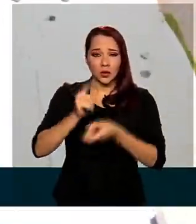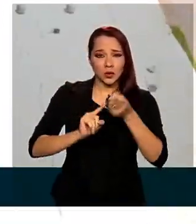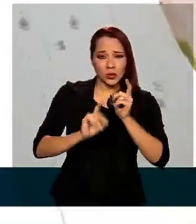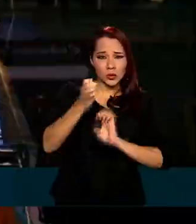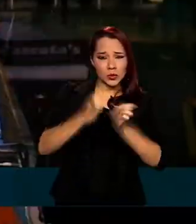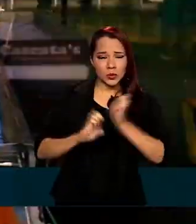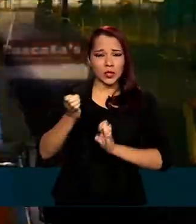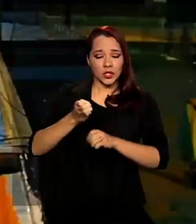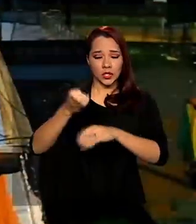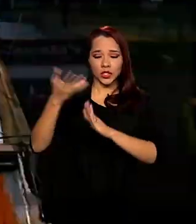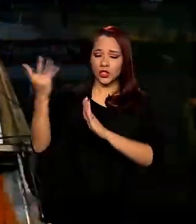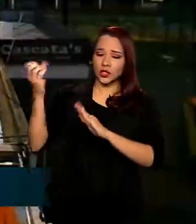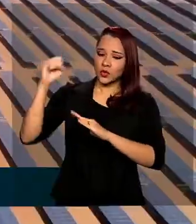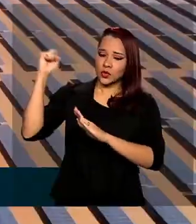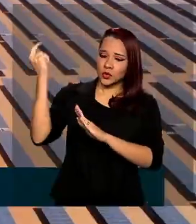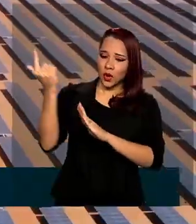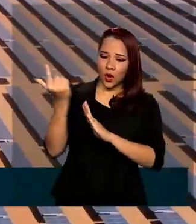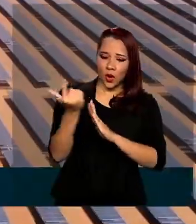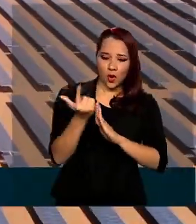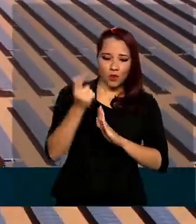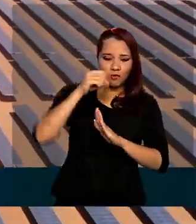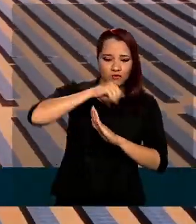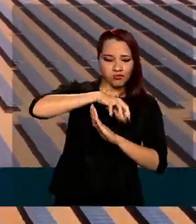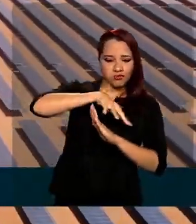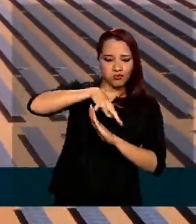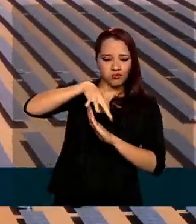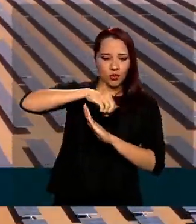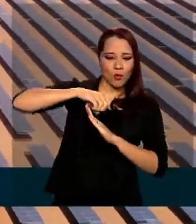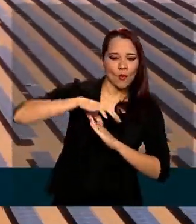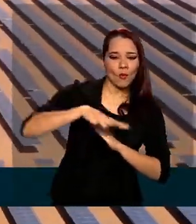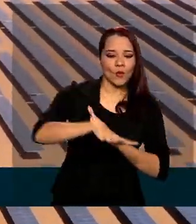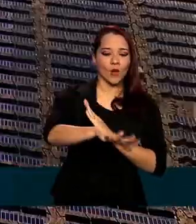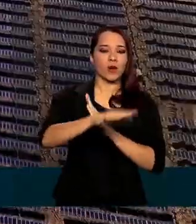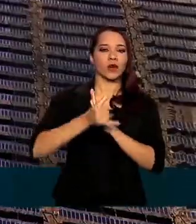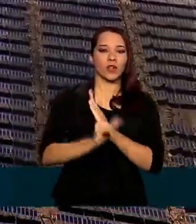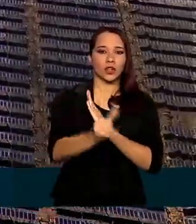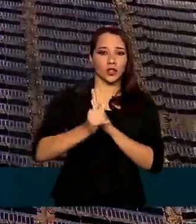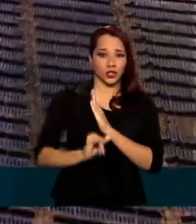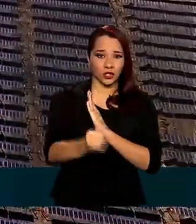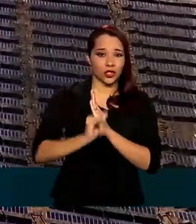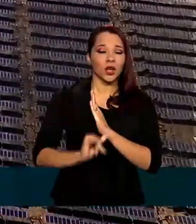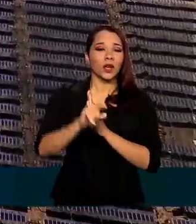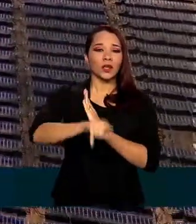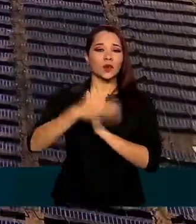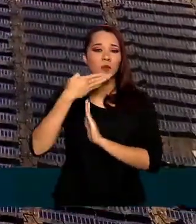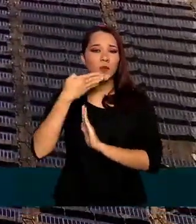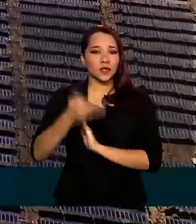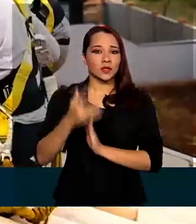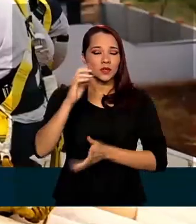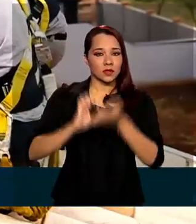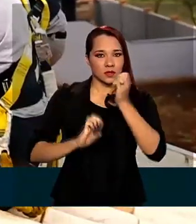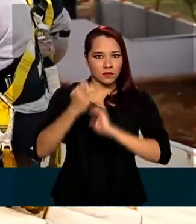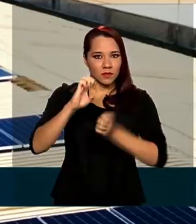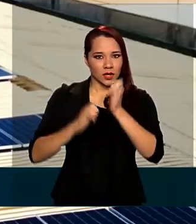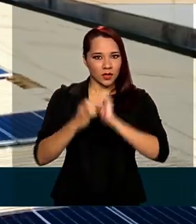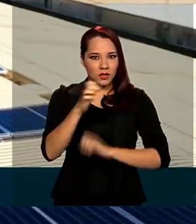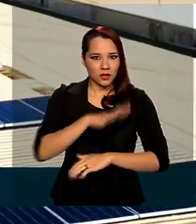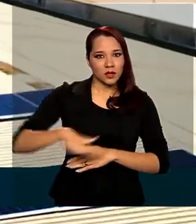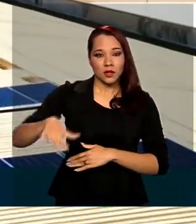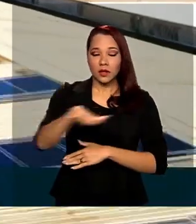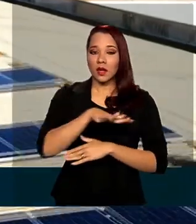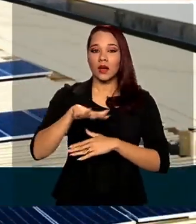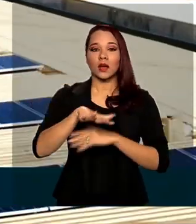geração e distribuição de energia solar. A medida atende a uma solicitação feita pelas empresas do setor